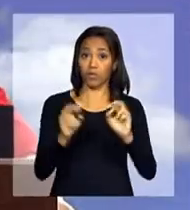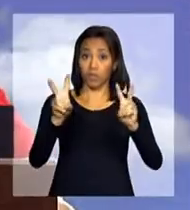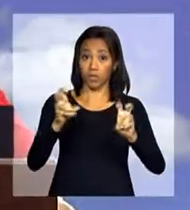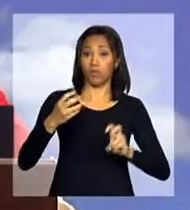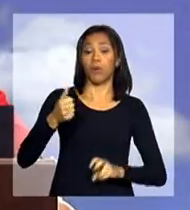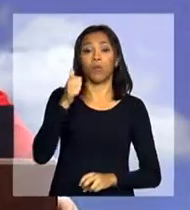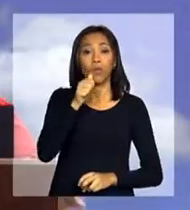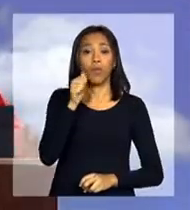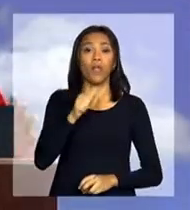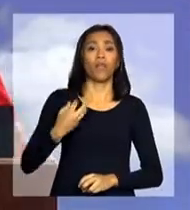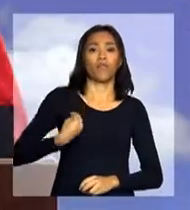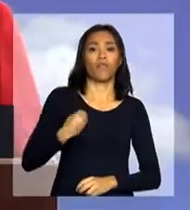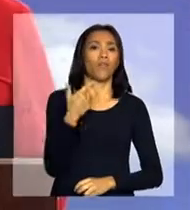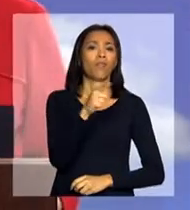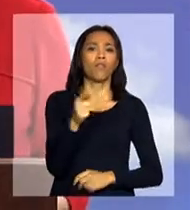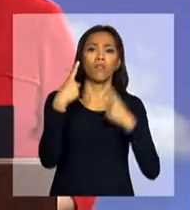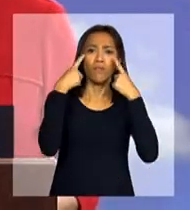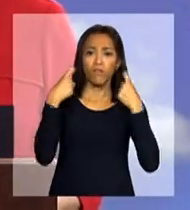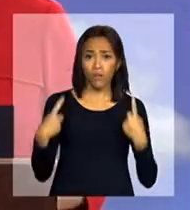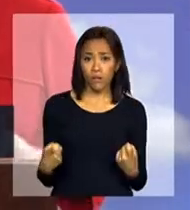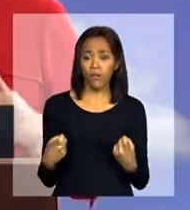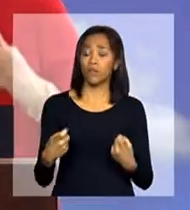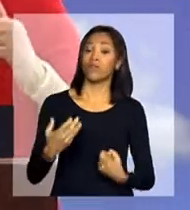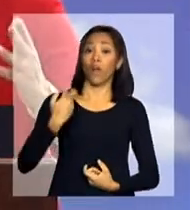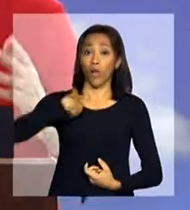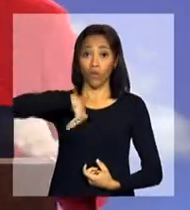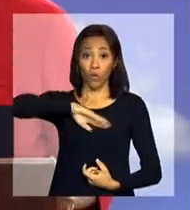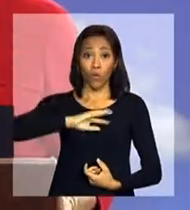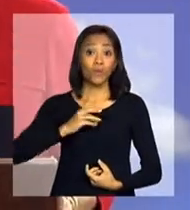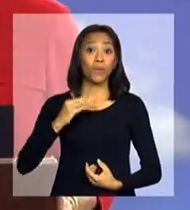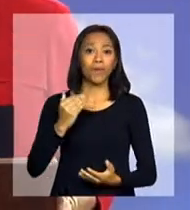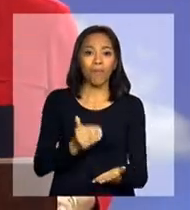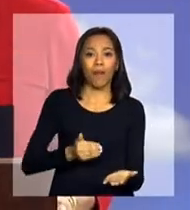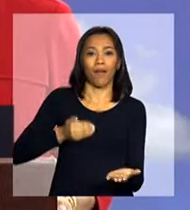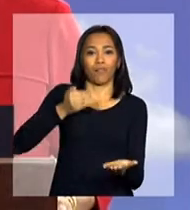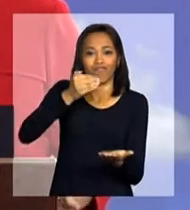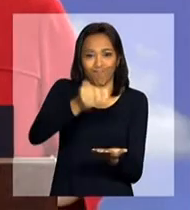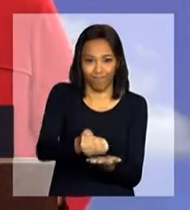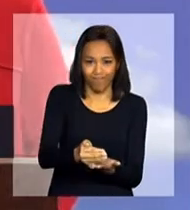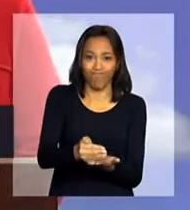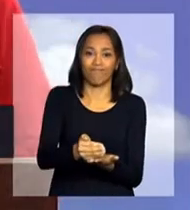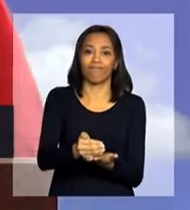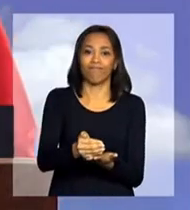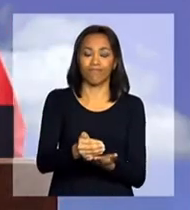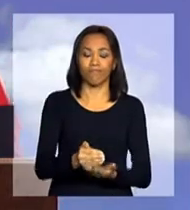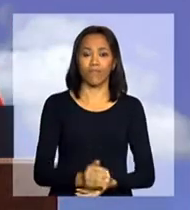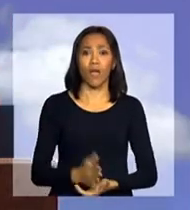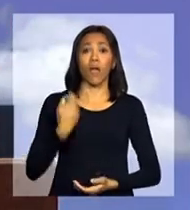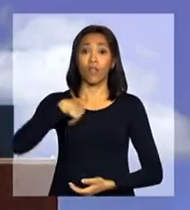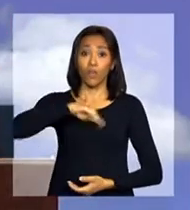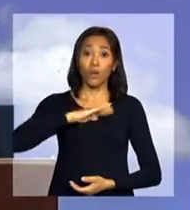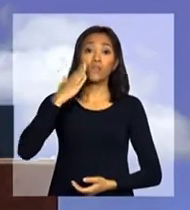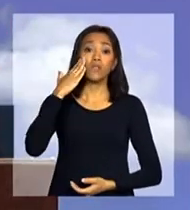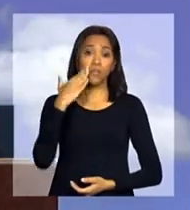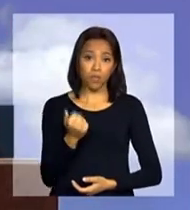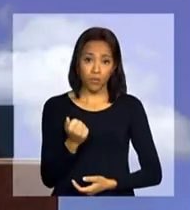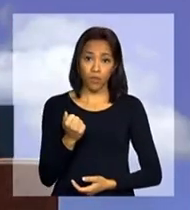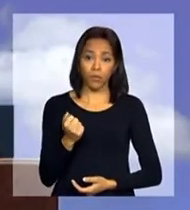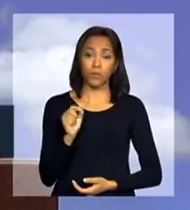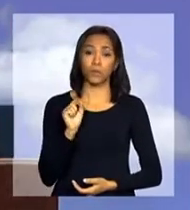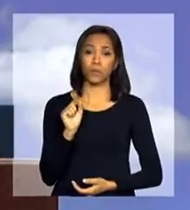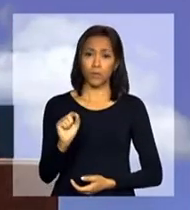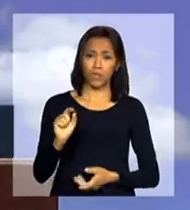Violência, nós estamos dando mais um passo. Nós sabemos que é preciso